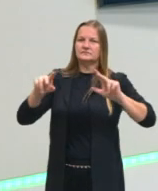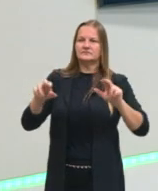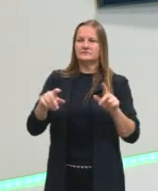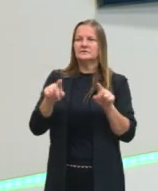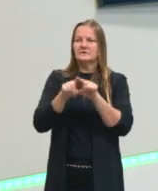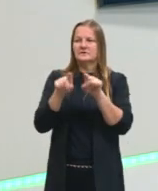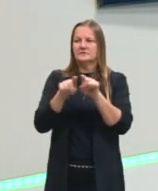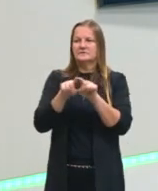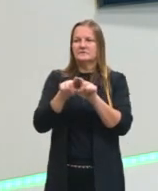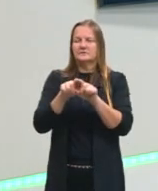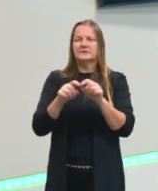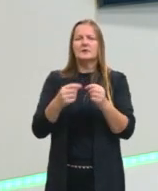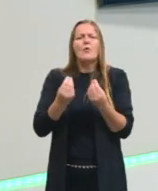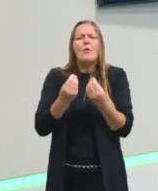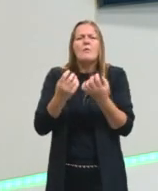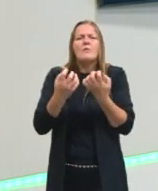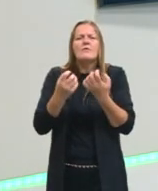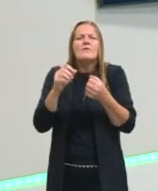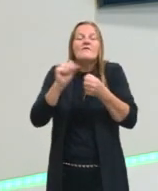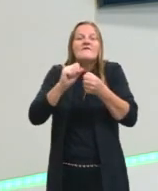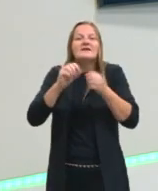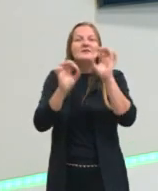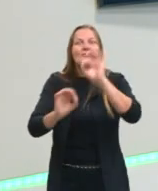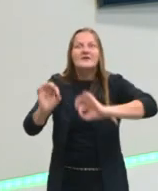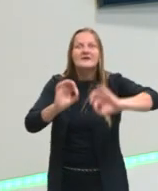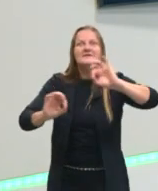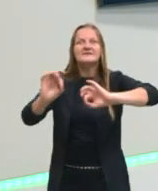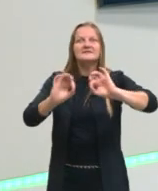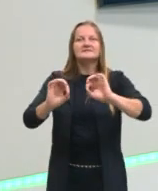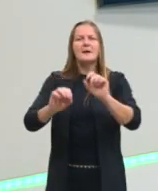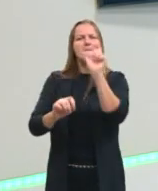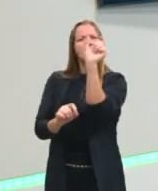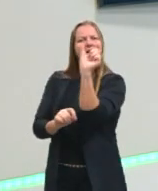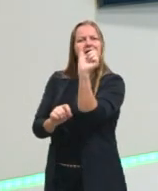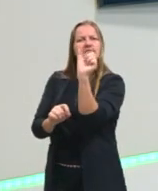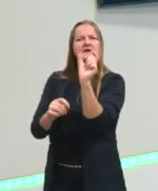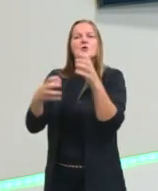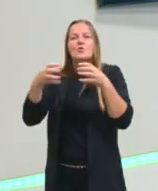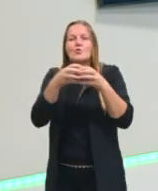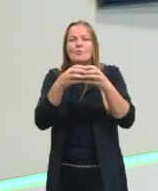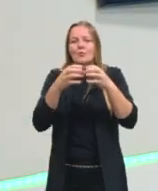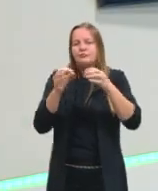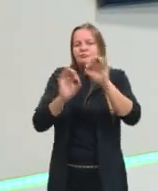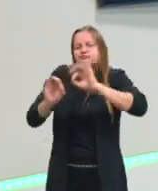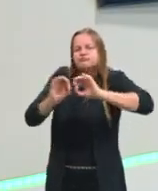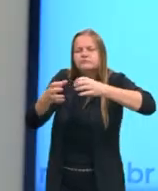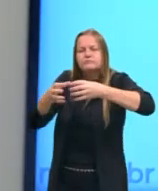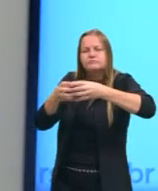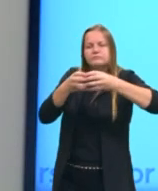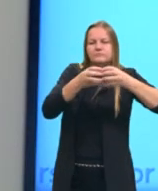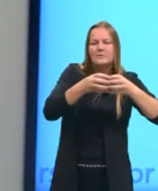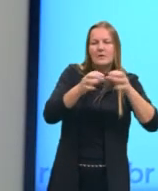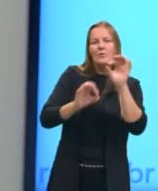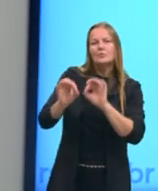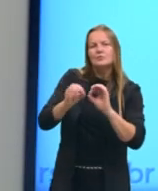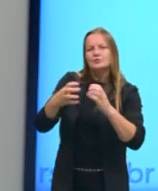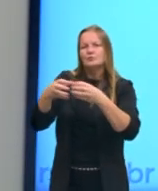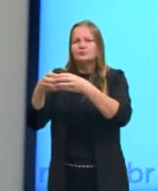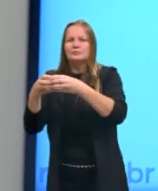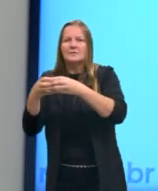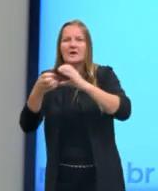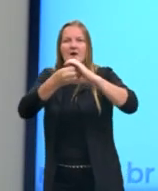disso, eu vou entender como é que eu organizo essas palavras em grupos, que são as nossas dez classes gramaticais.